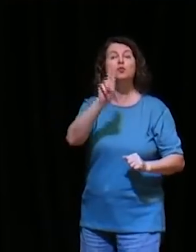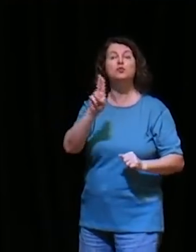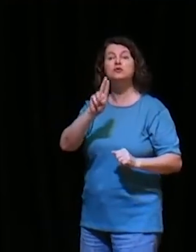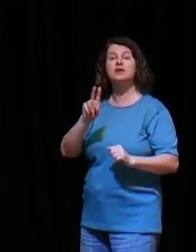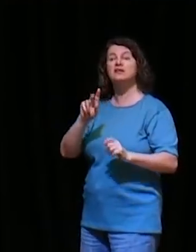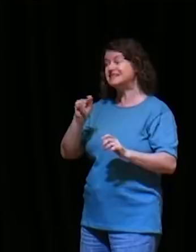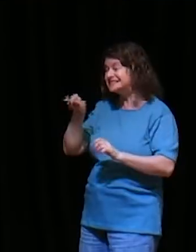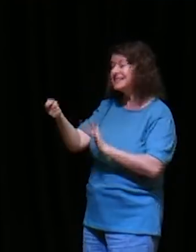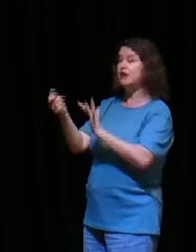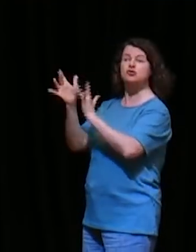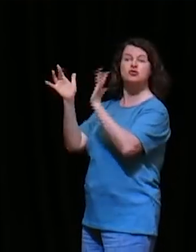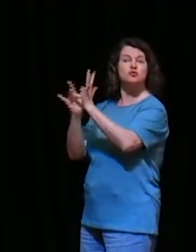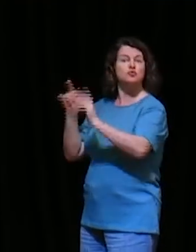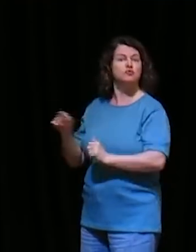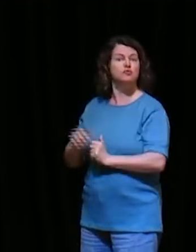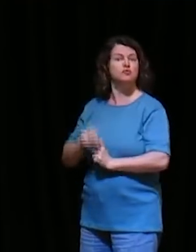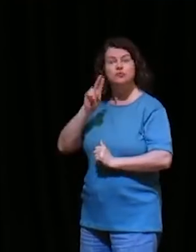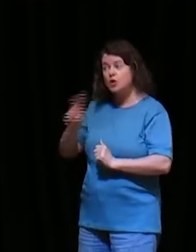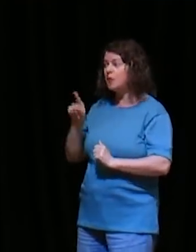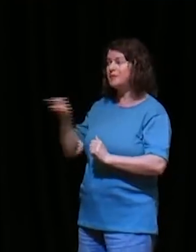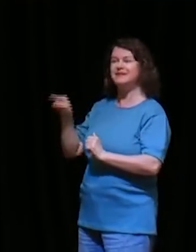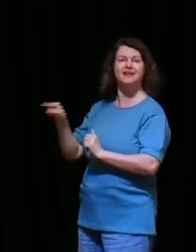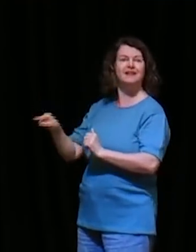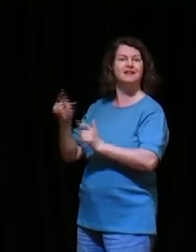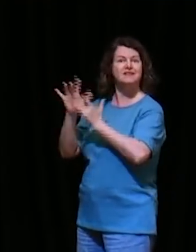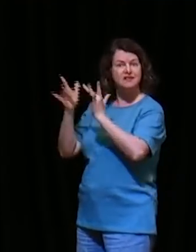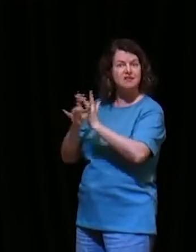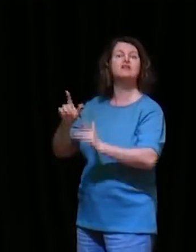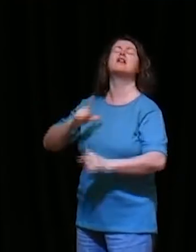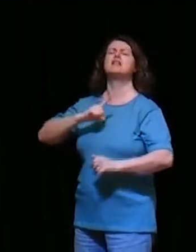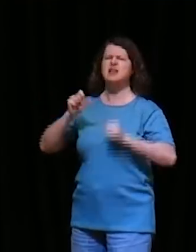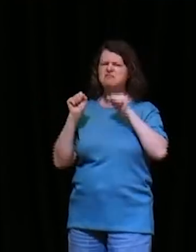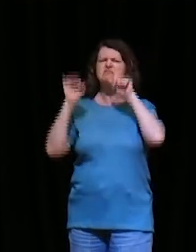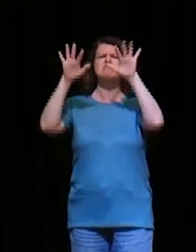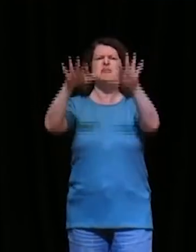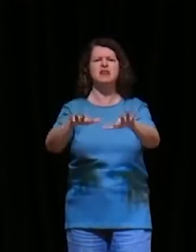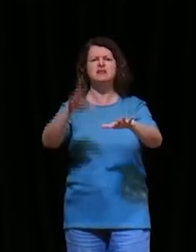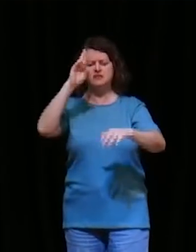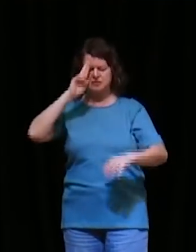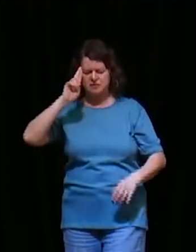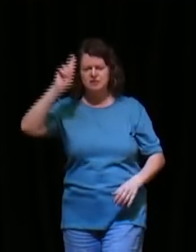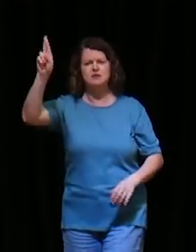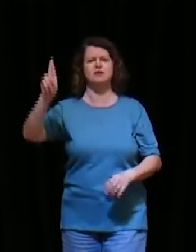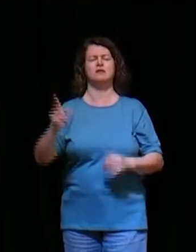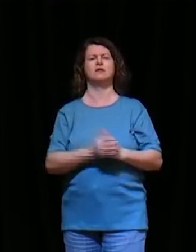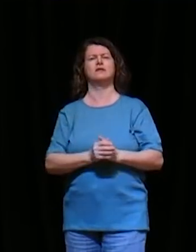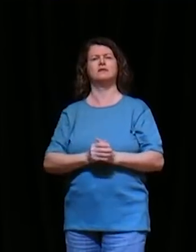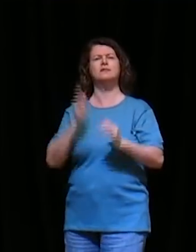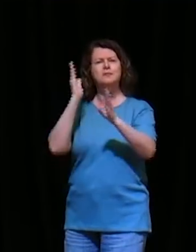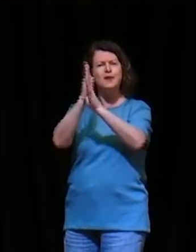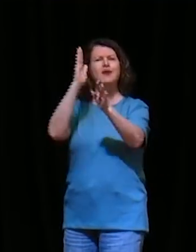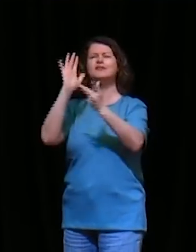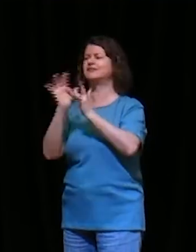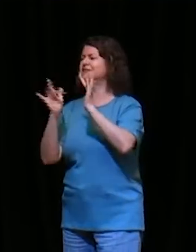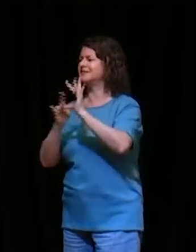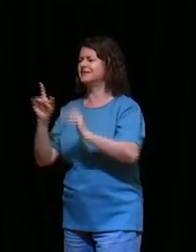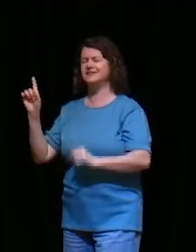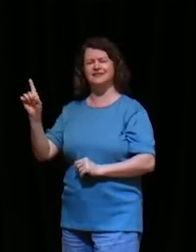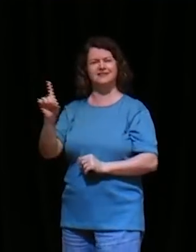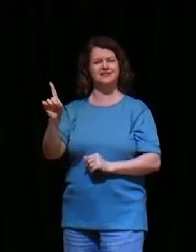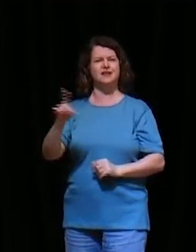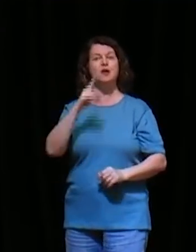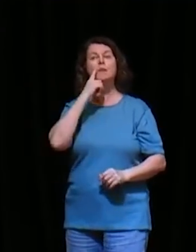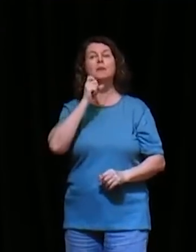existirá sim, uma recompensa, do Senhor, em Jesus Cristo, para que o Pai, seja